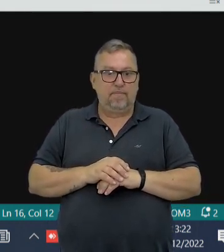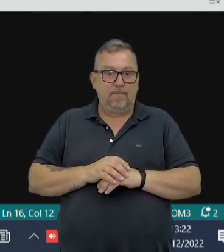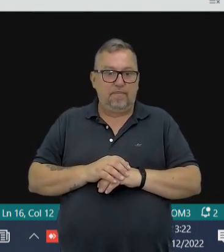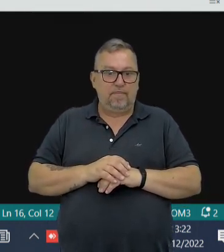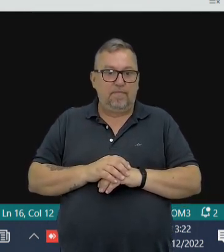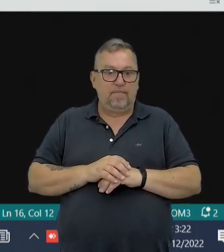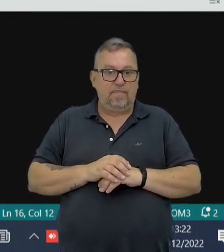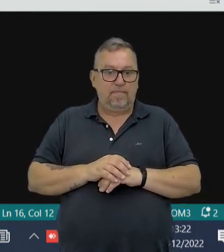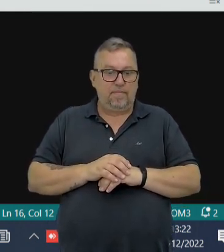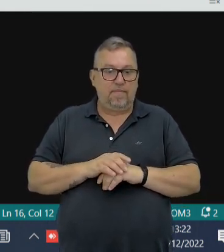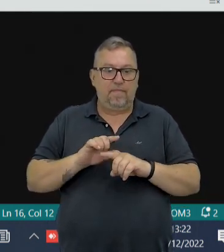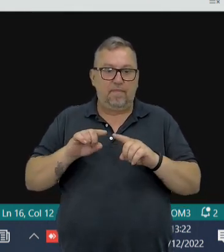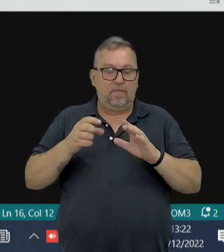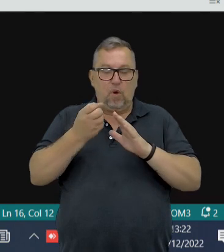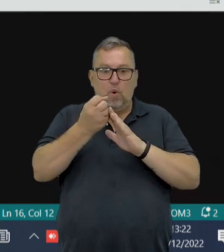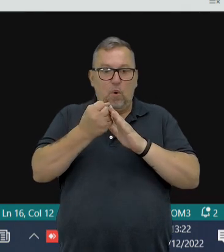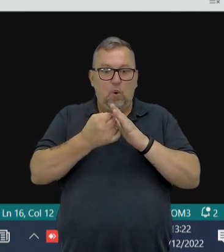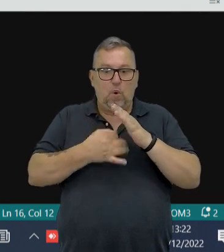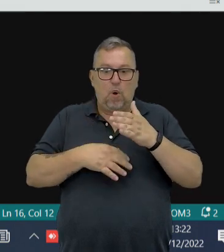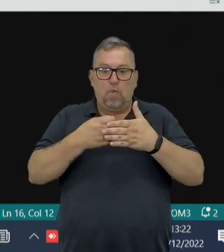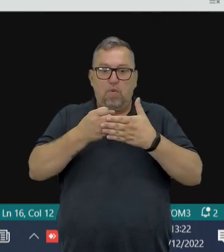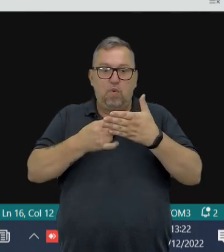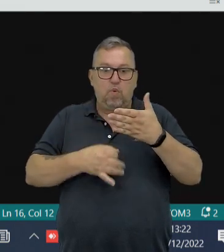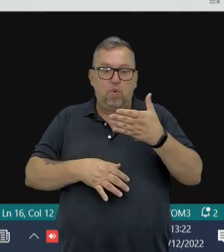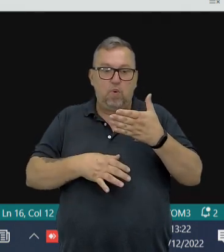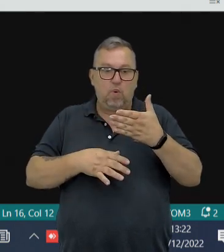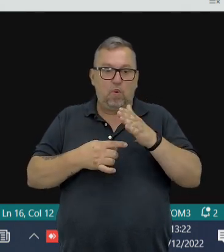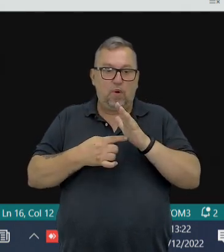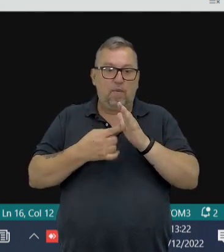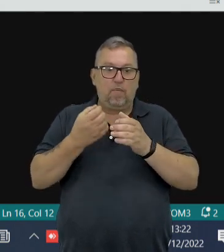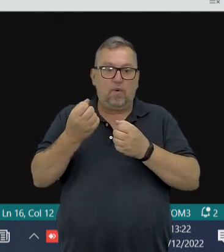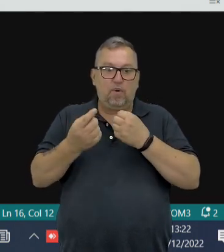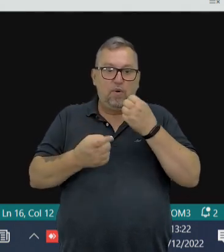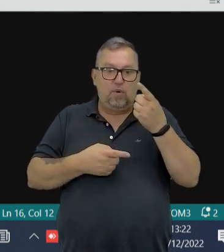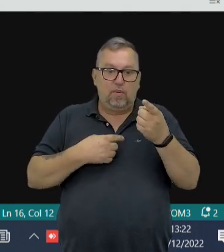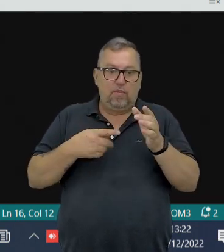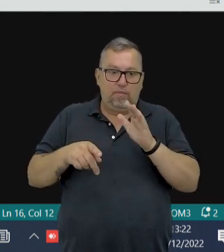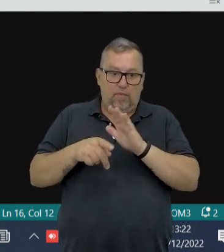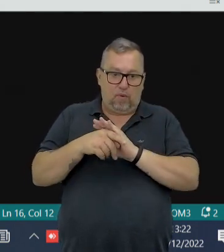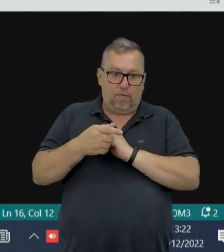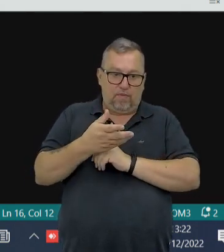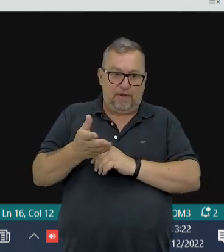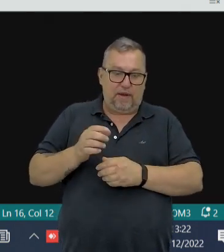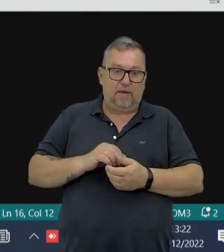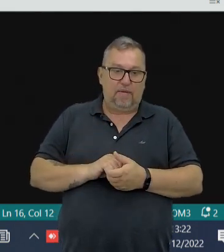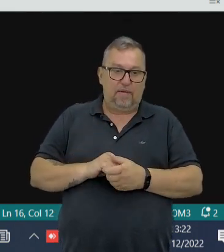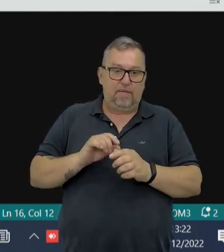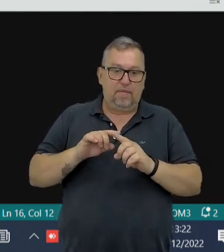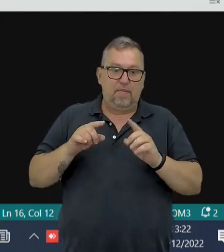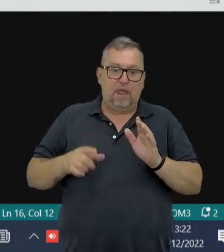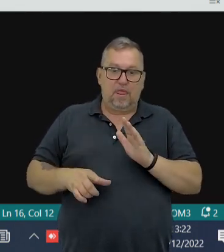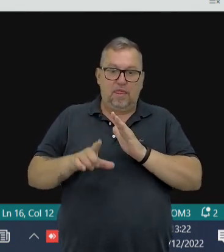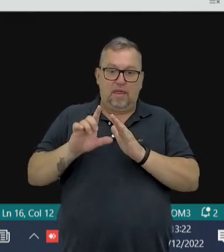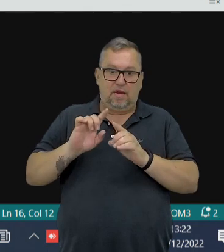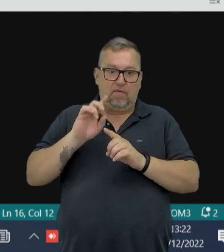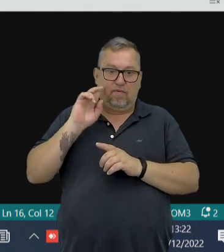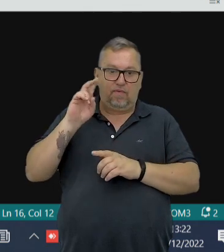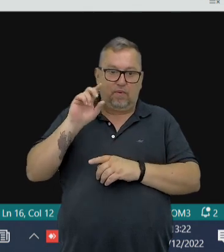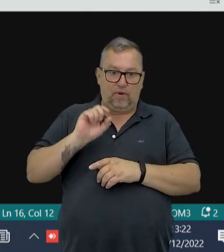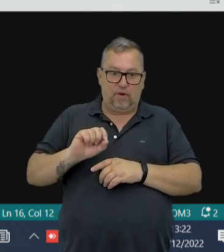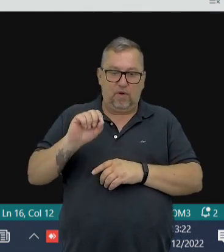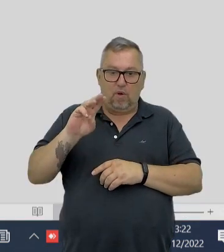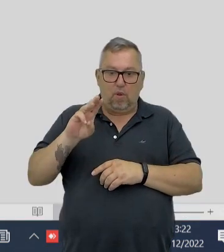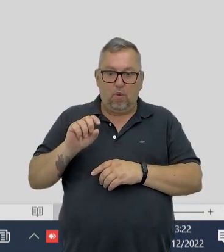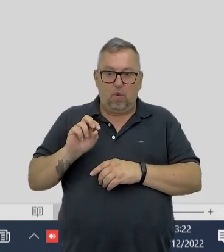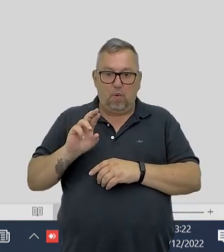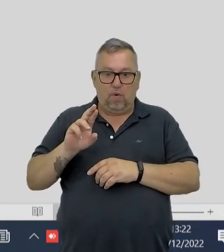tá? Está o comando todinho escrito aqui. Eu queria mostrar alguns pontos desse comando para vocês. Mas antes, ó, eu vou vir aqui no Word,